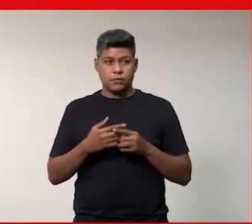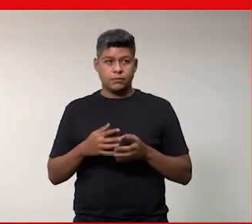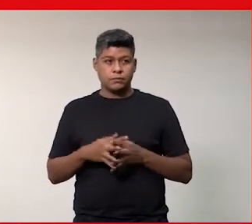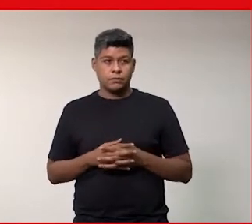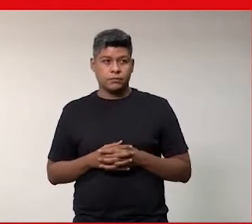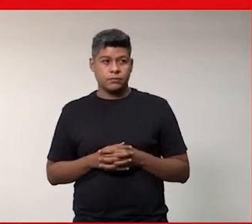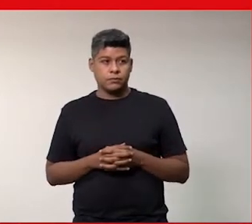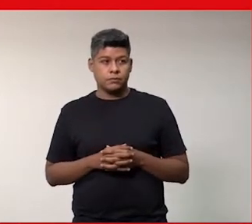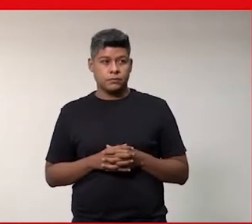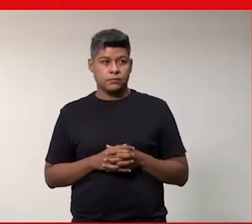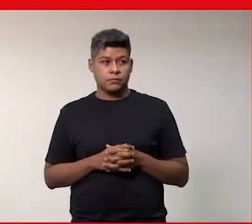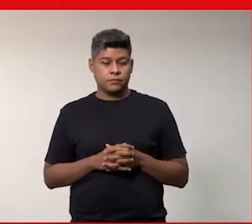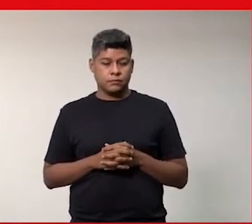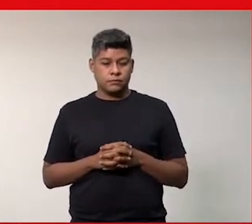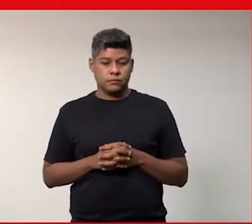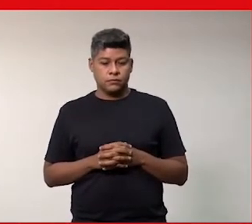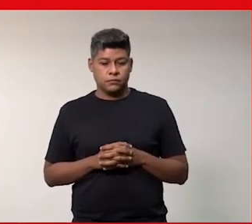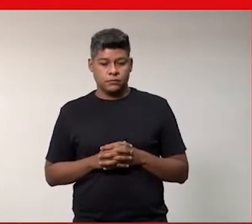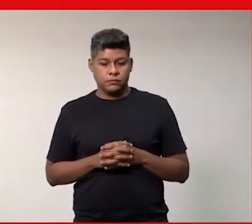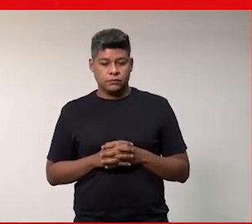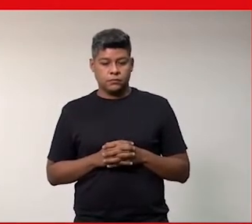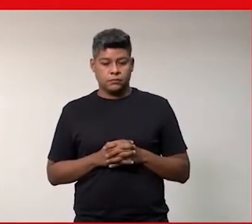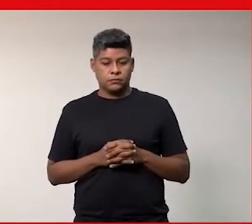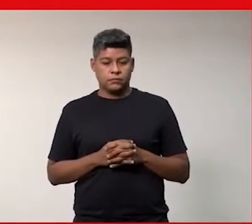eu tenho para compartilhar nesse assunto